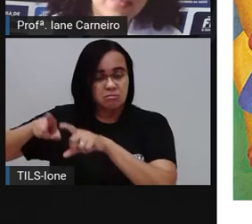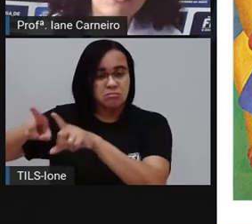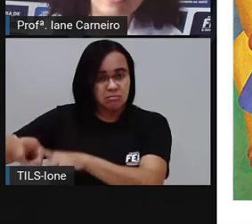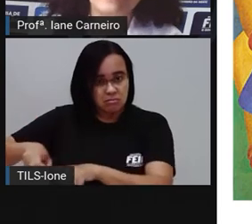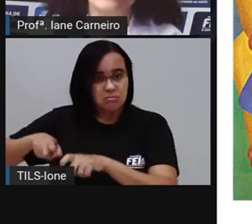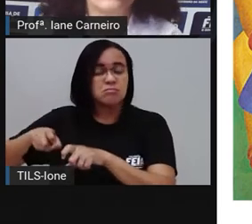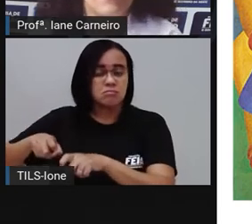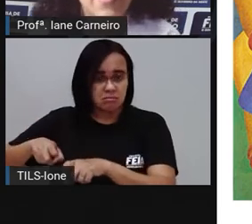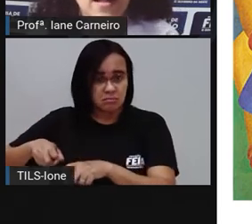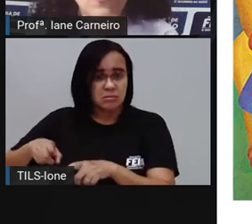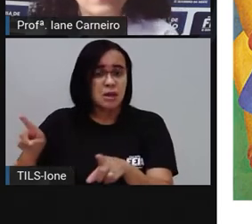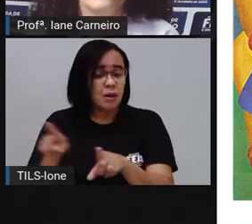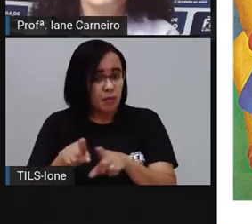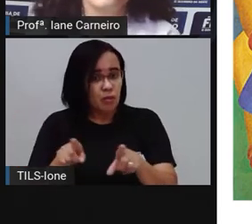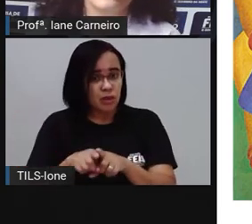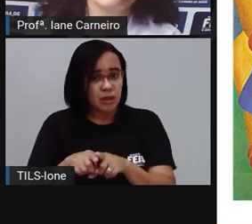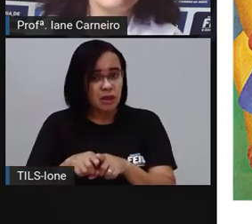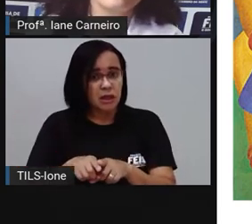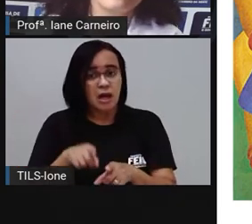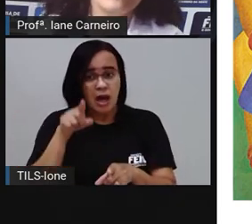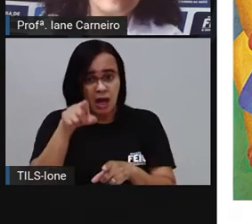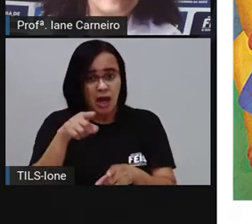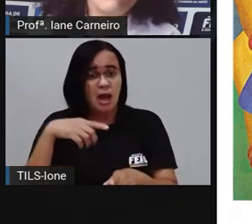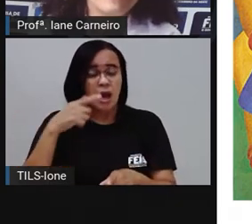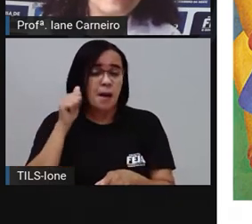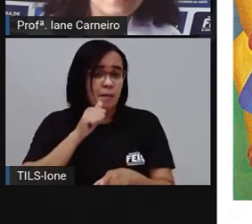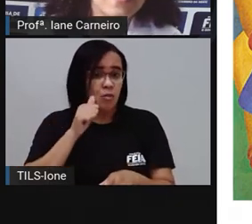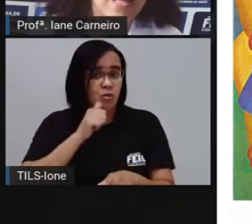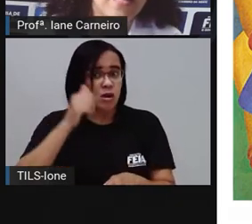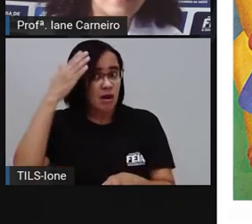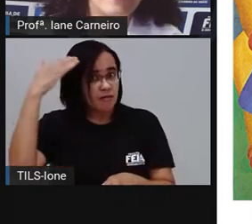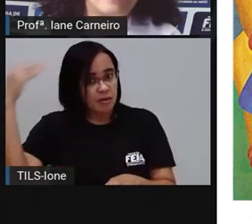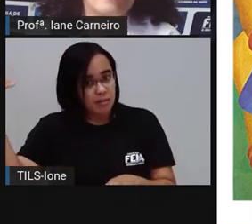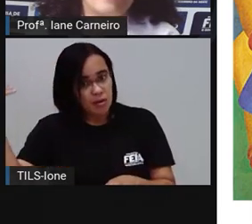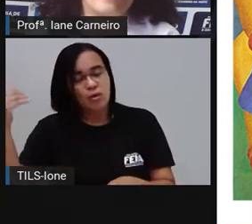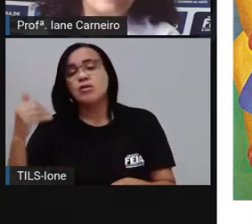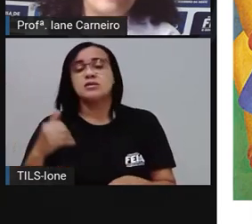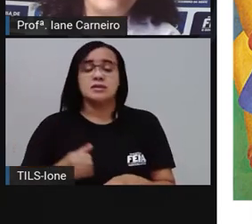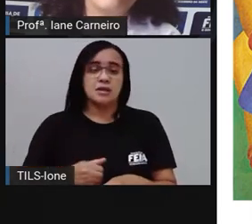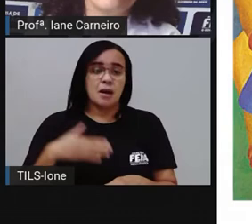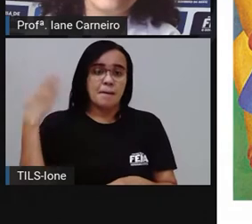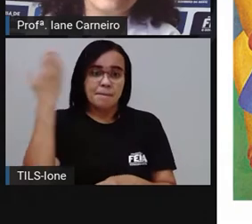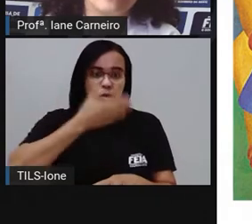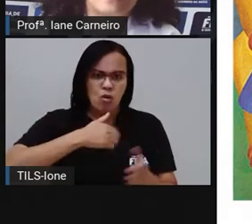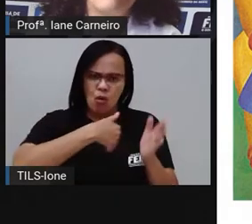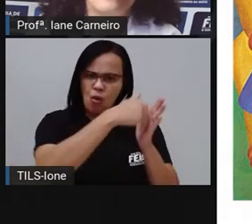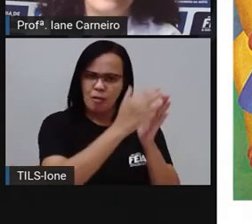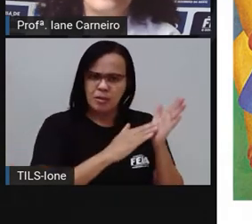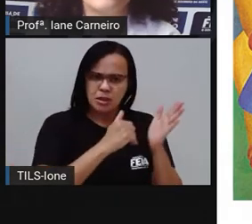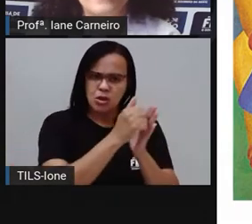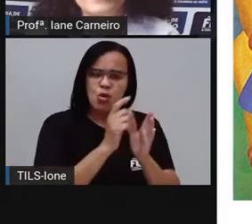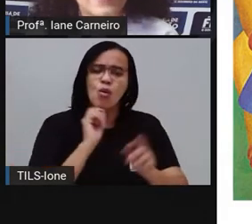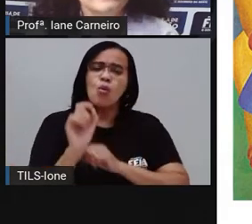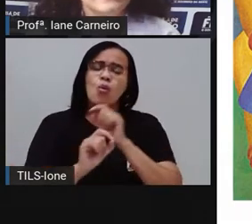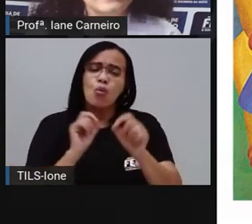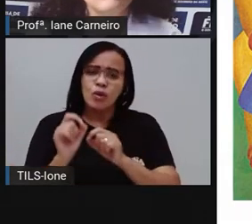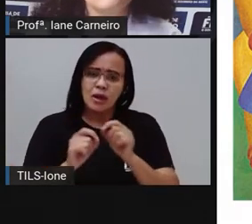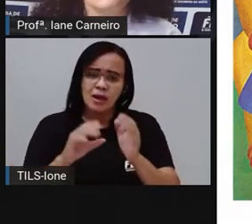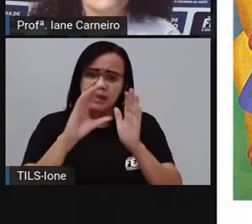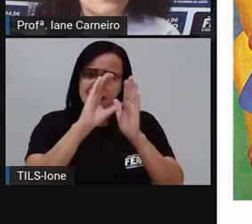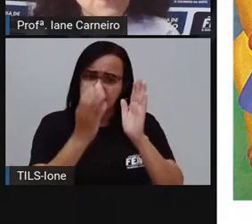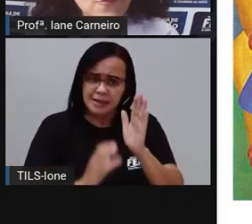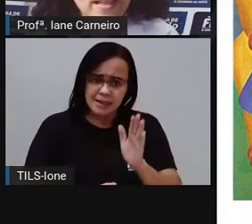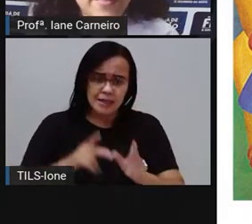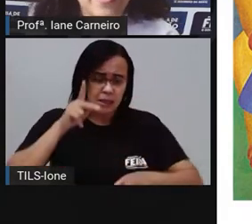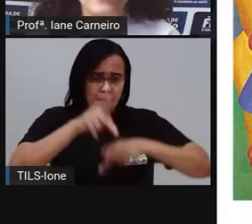também de Tarsila da Amaral, que é representar as características